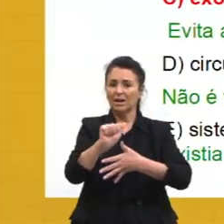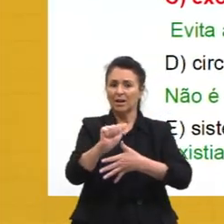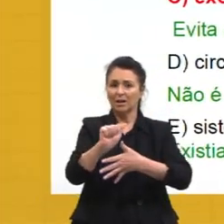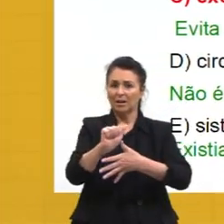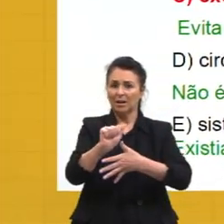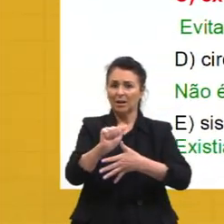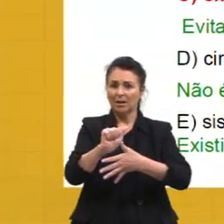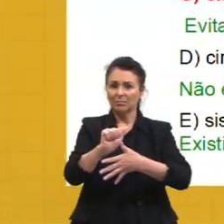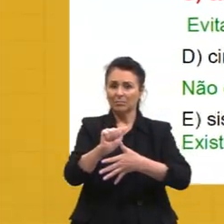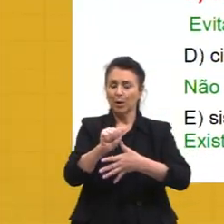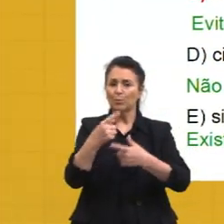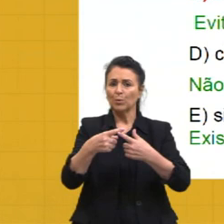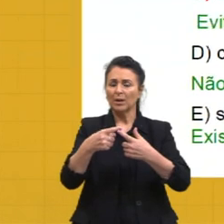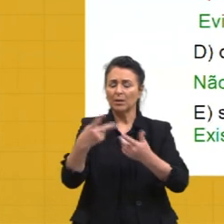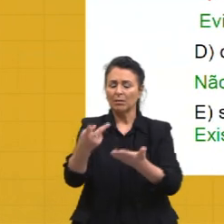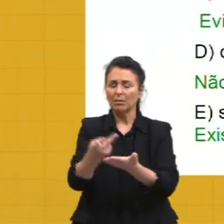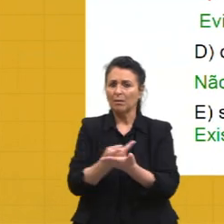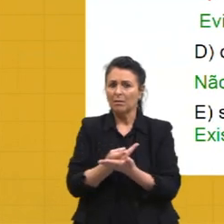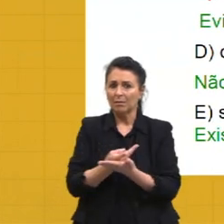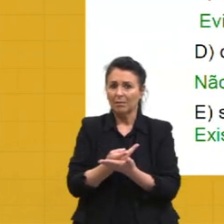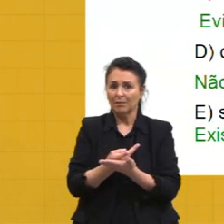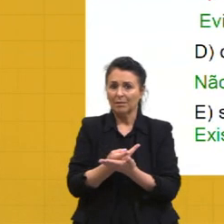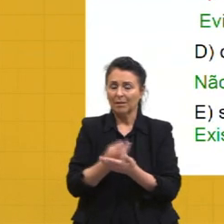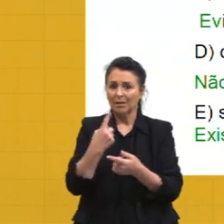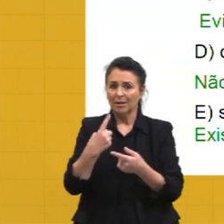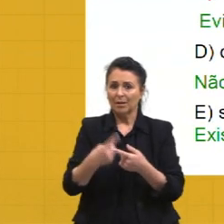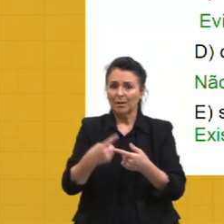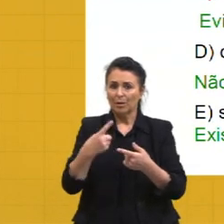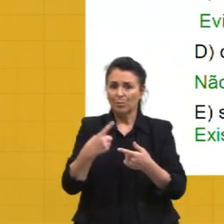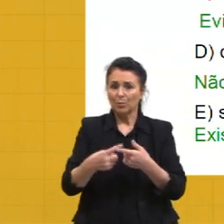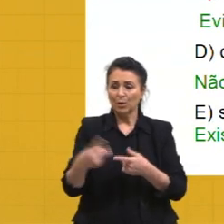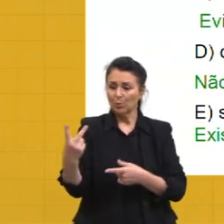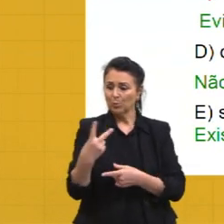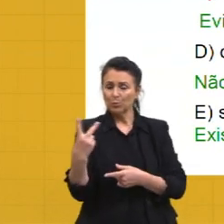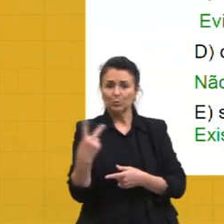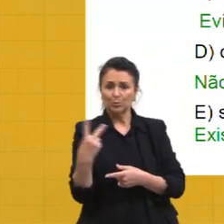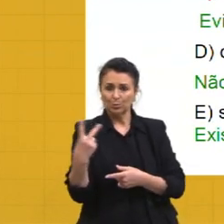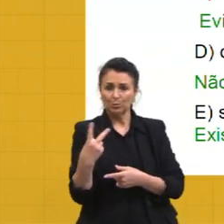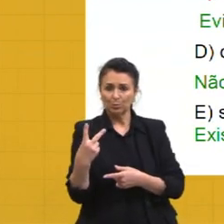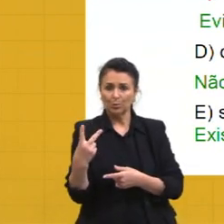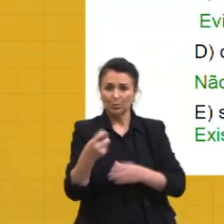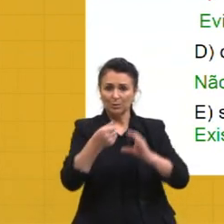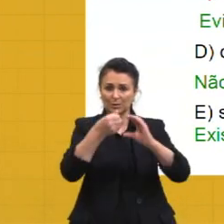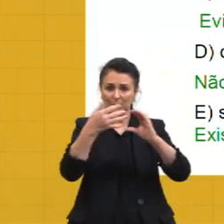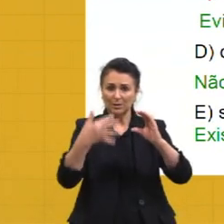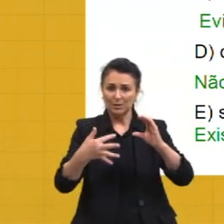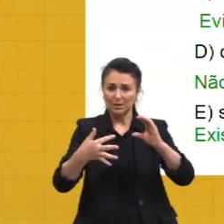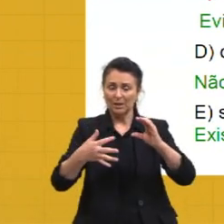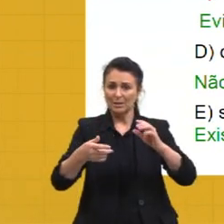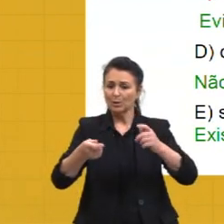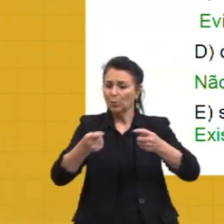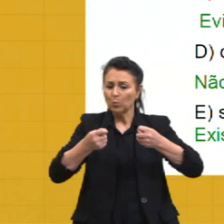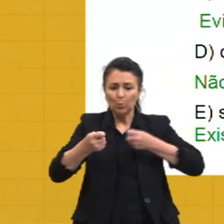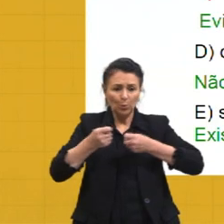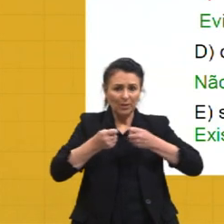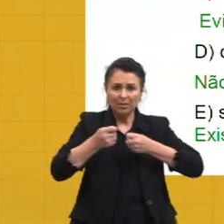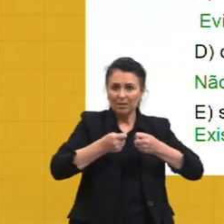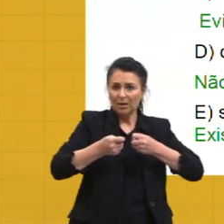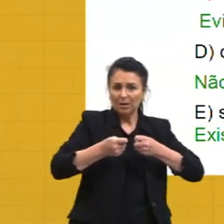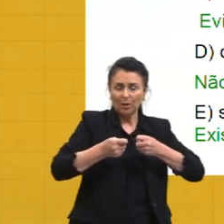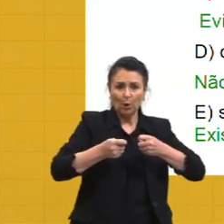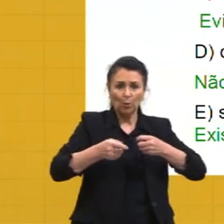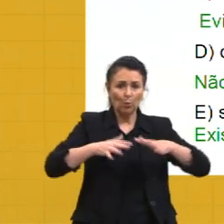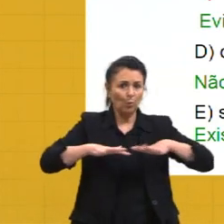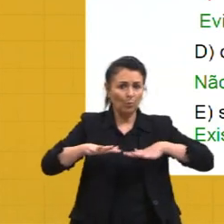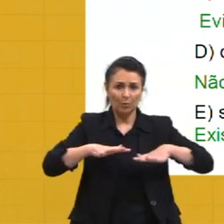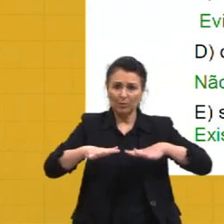vai estar incorreta por quê? Porque as quelíceras e os pedipalpos, eles vão coordenar o movimento. E o movimento não está